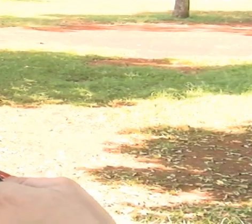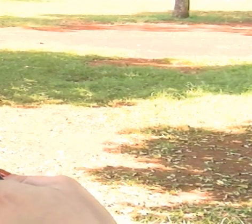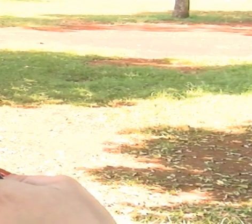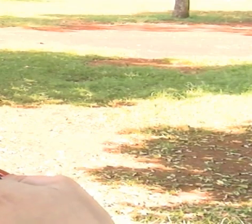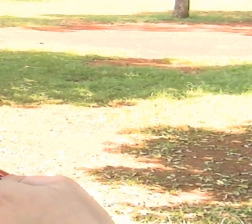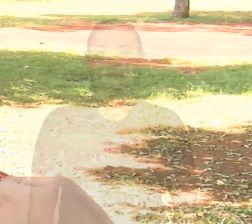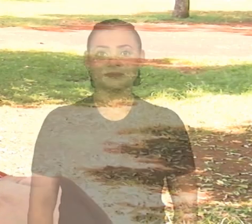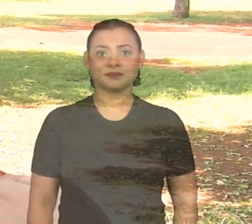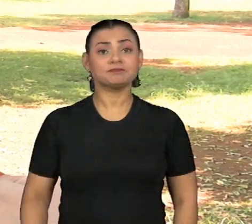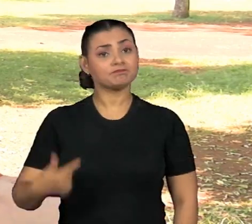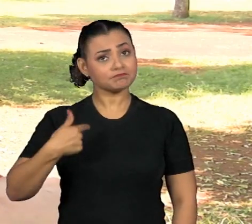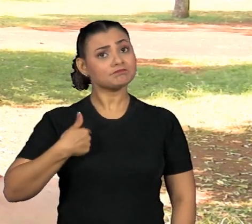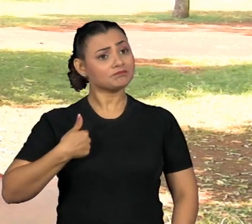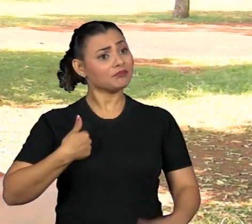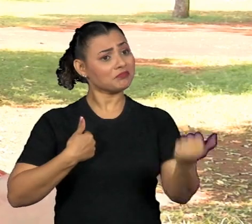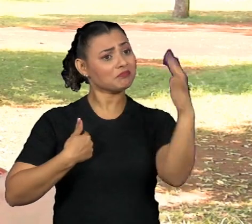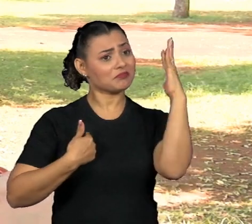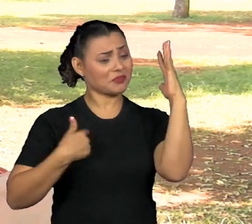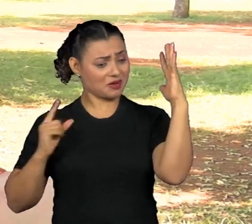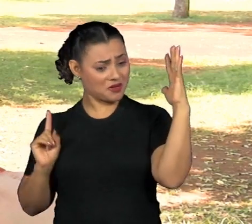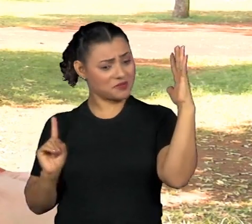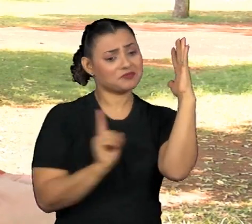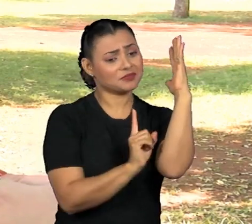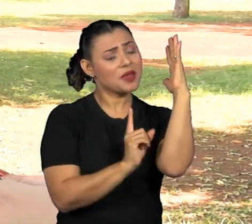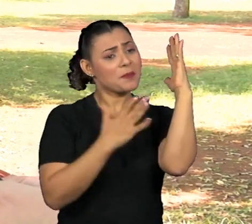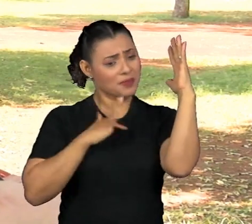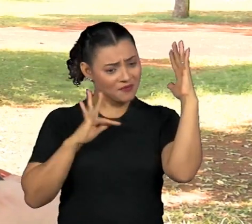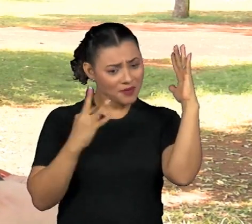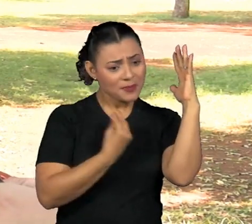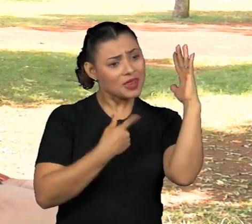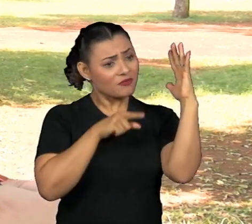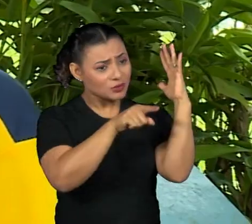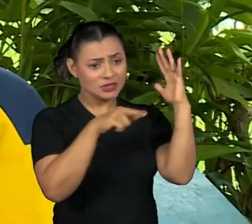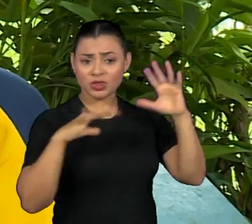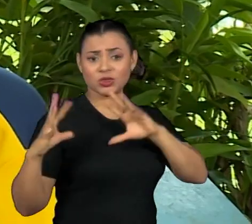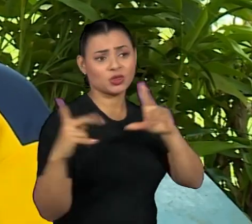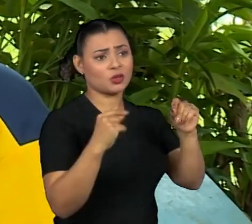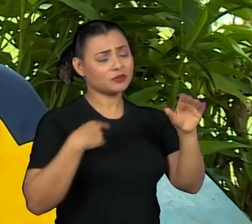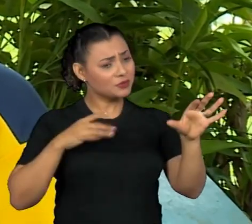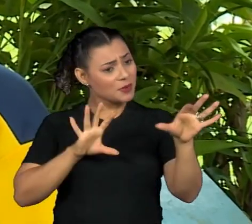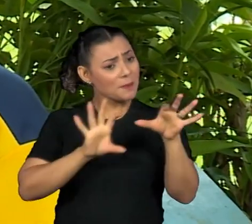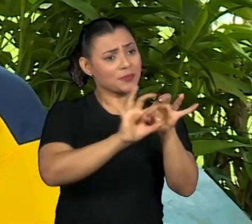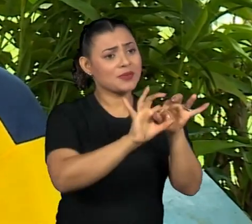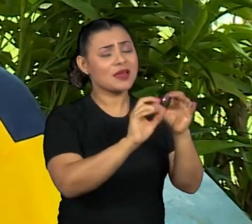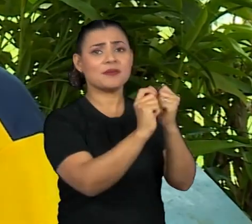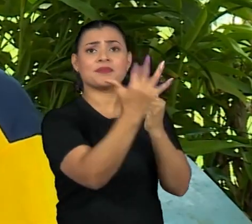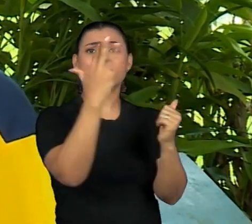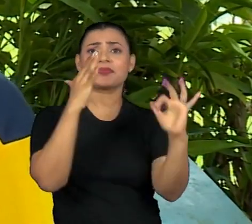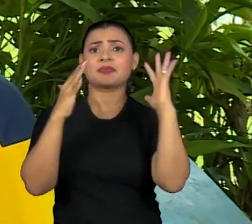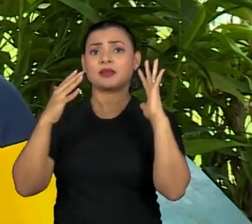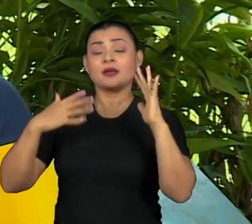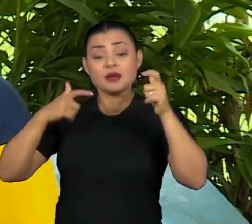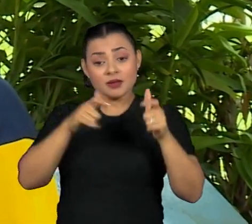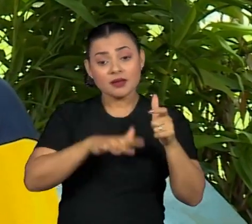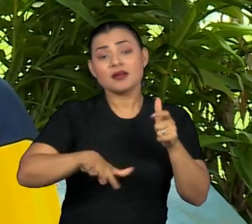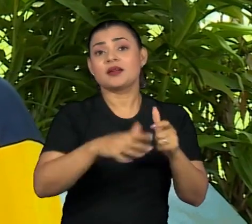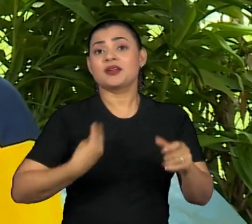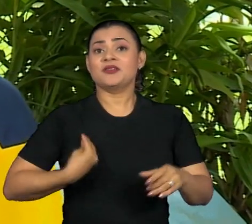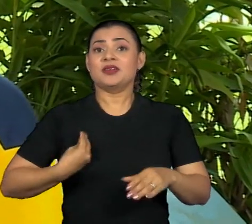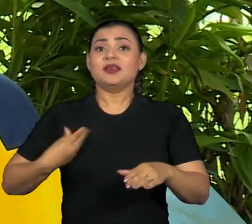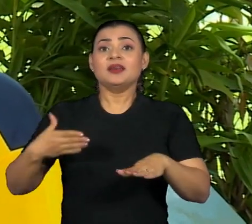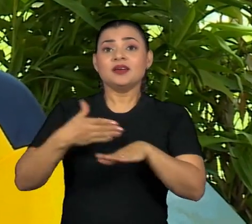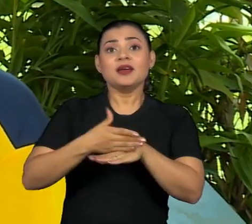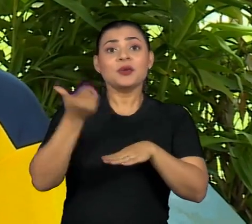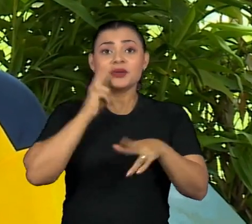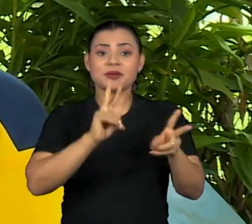Eu faço parte do meio ambiente. Eu, a minha família, você, todos nós. O meio ambiente é o espaço onde a gente vive, onde a consegue